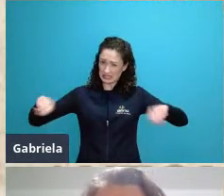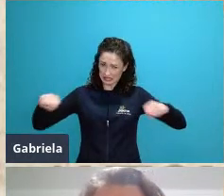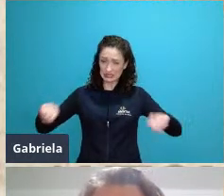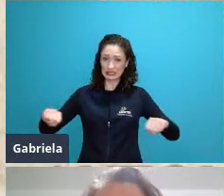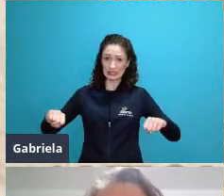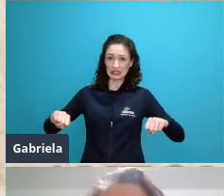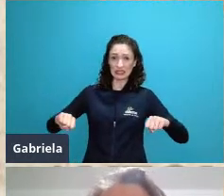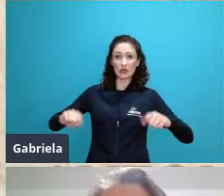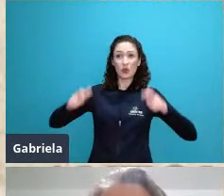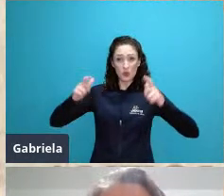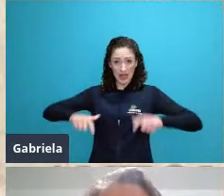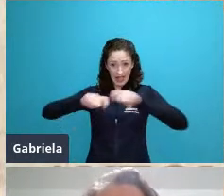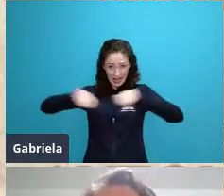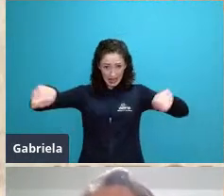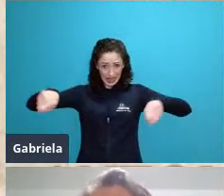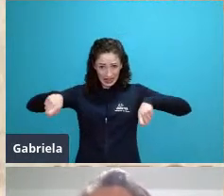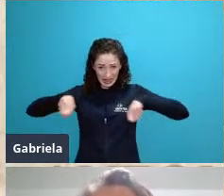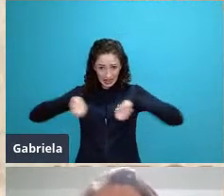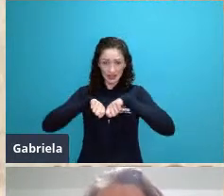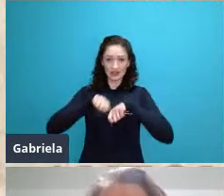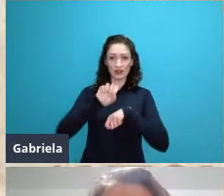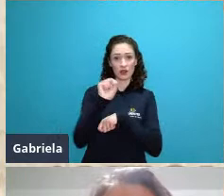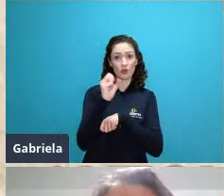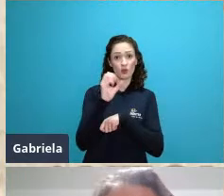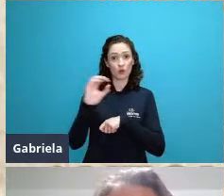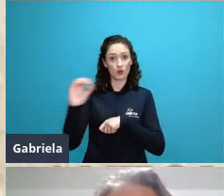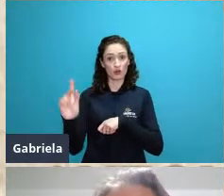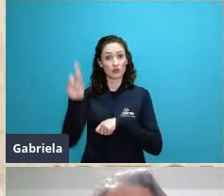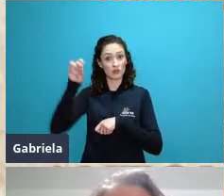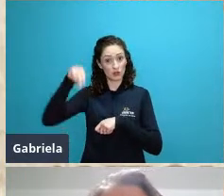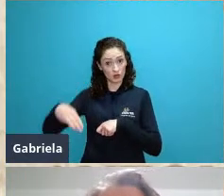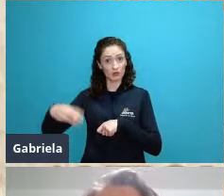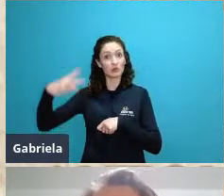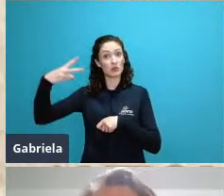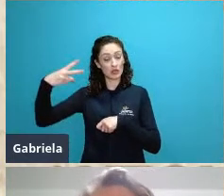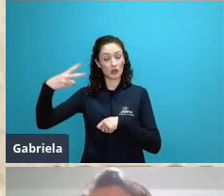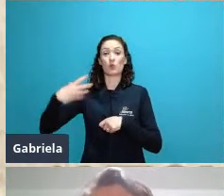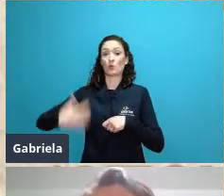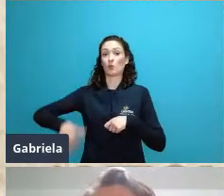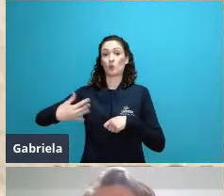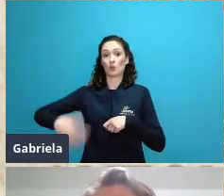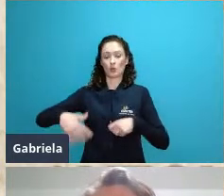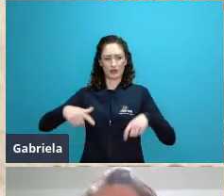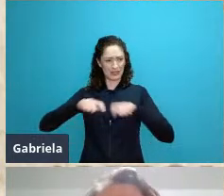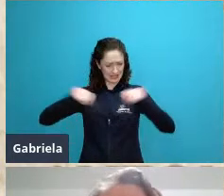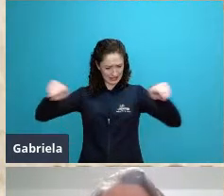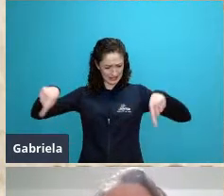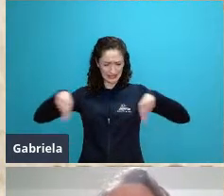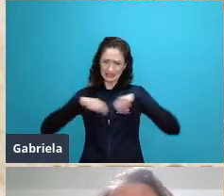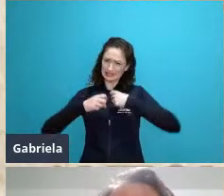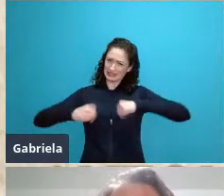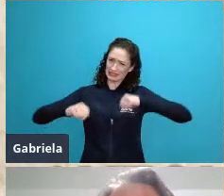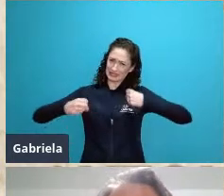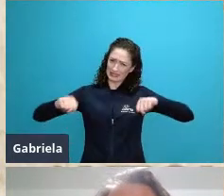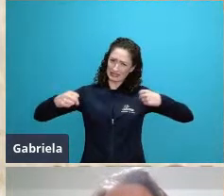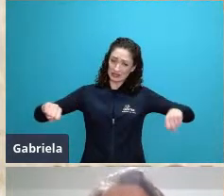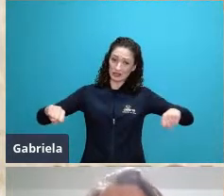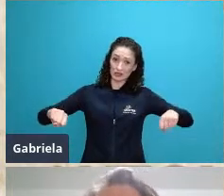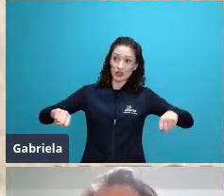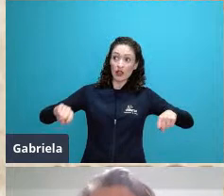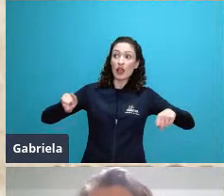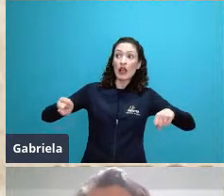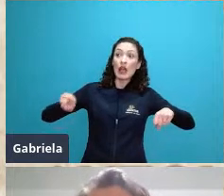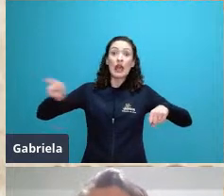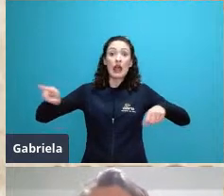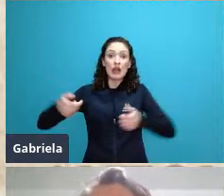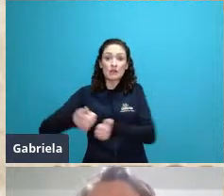km² de extensão ela abrange uma ampla área e ela ficava próxima de um rio muito importante da região que